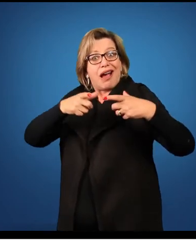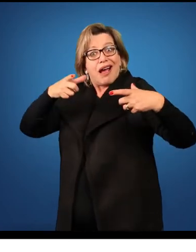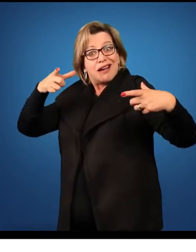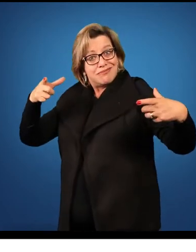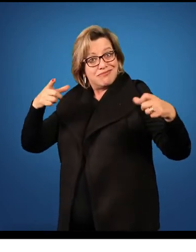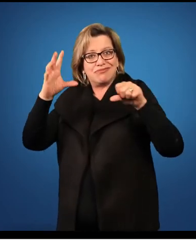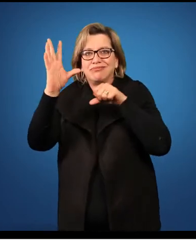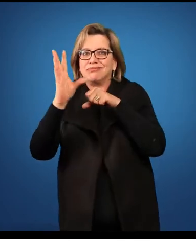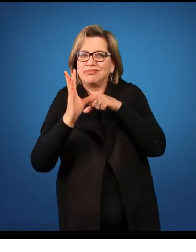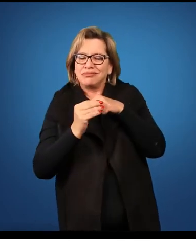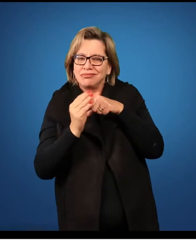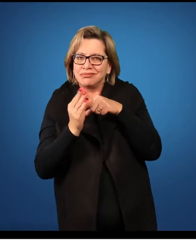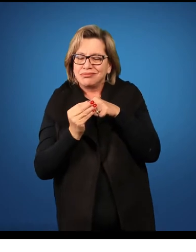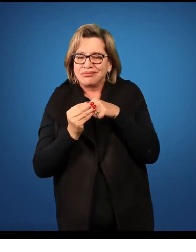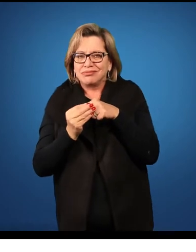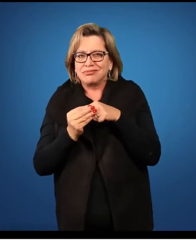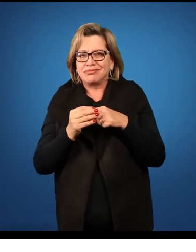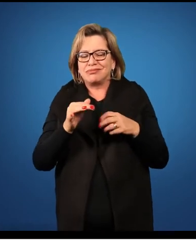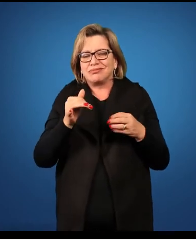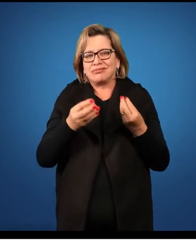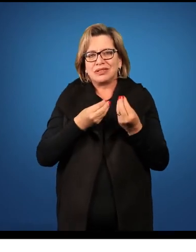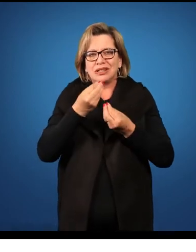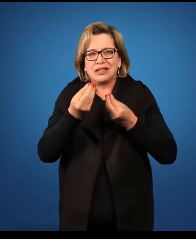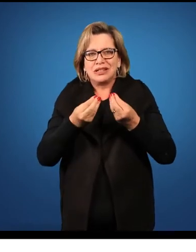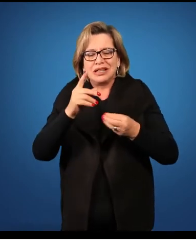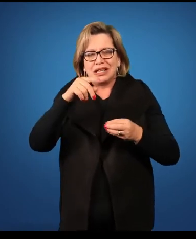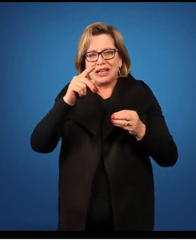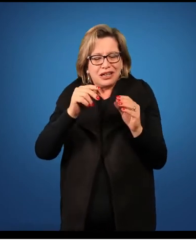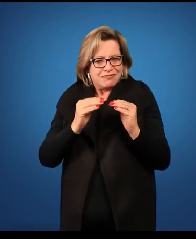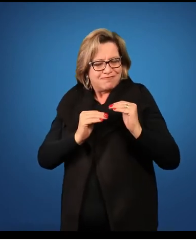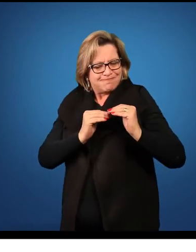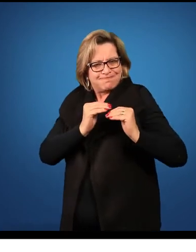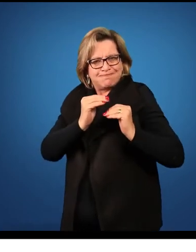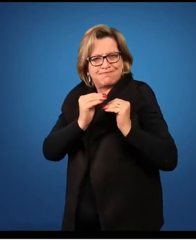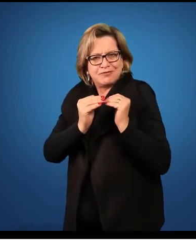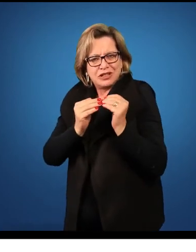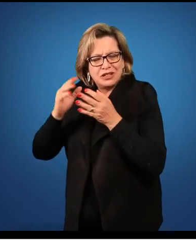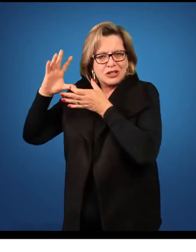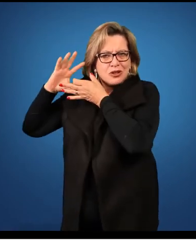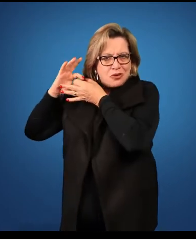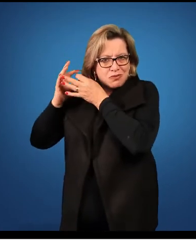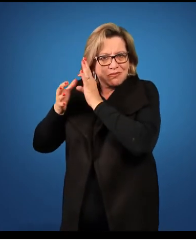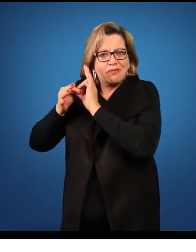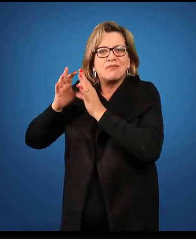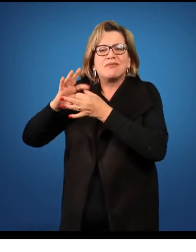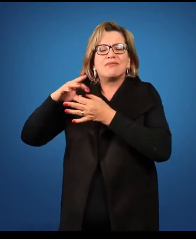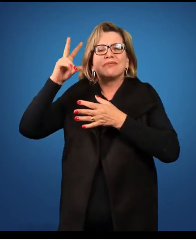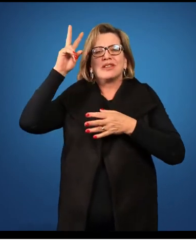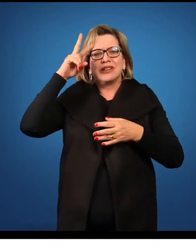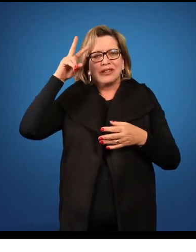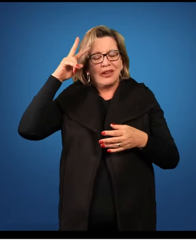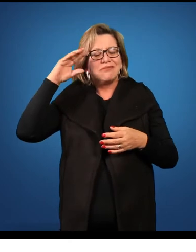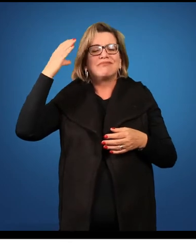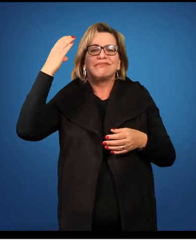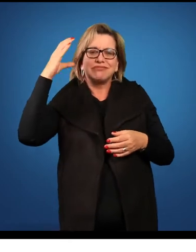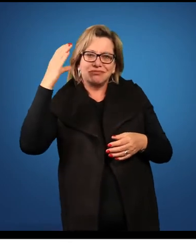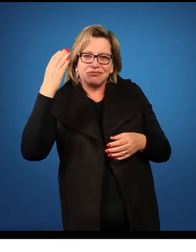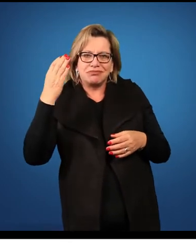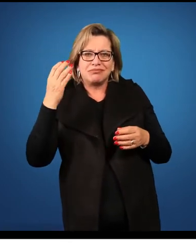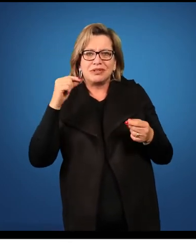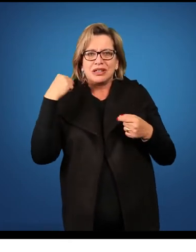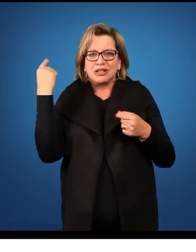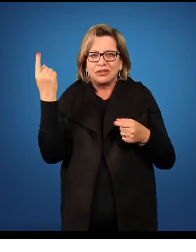conhecimento. Então, nesse caso, eles são construídos a partir de um contexto histórico, né, um contexto histórico científico,